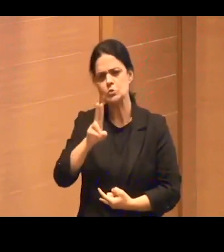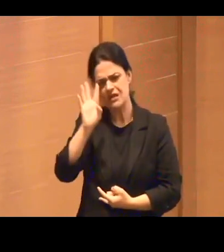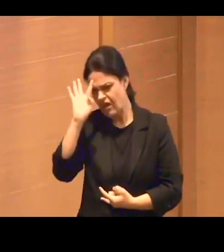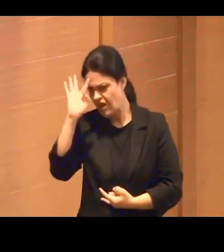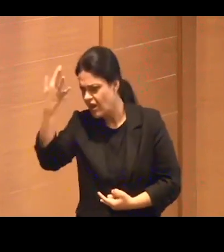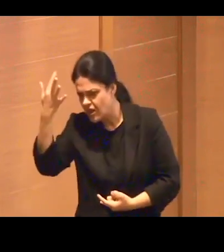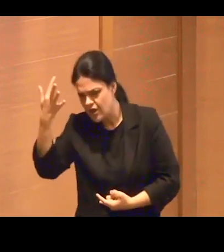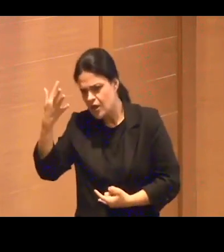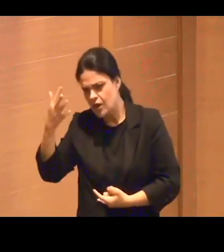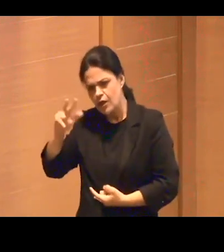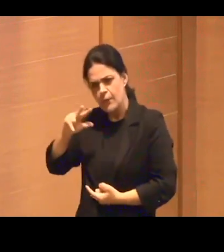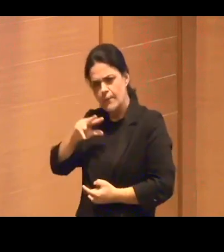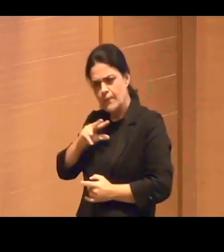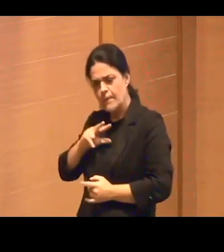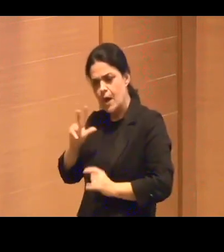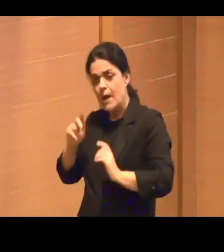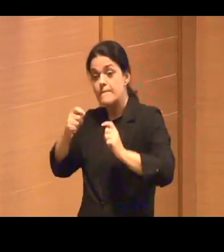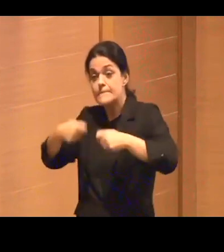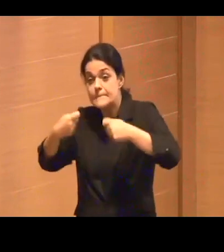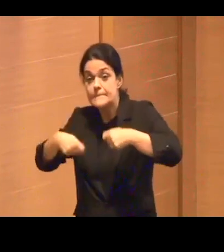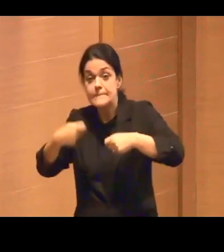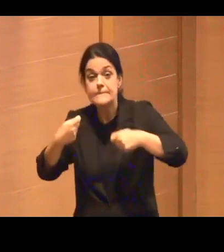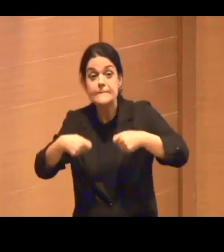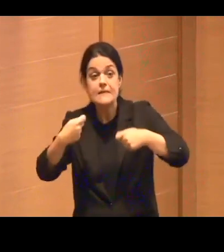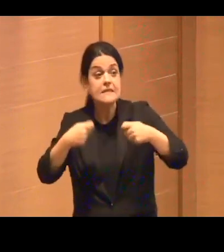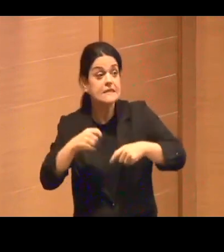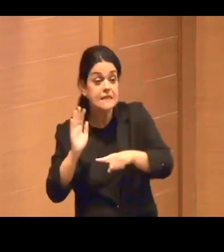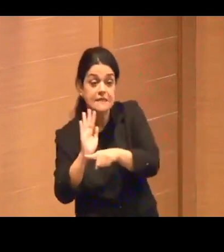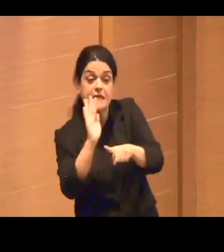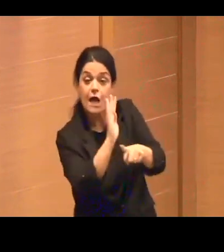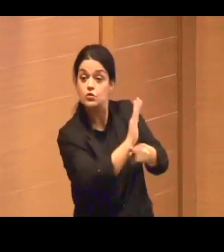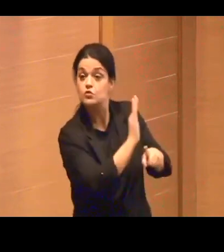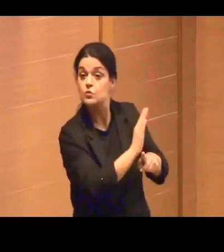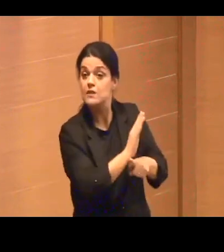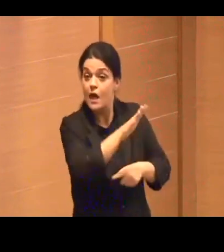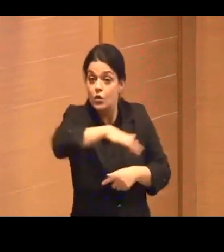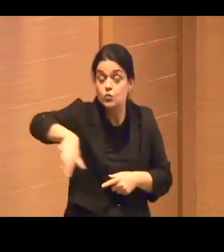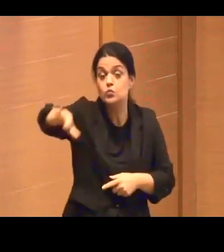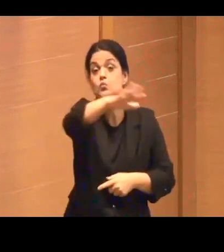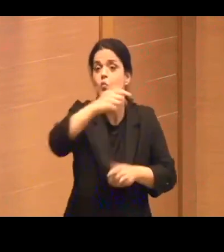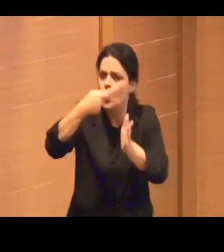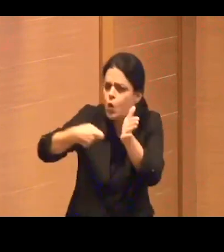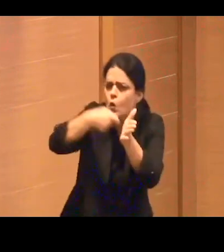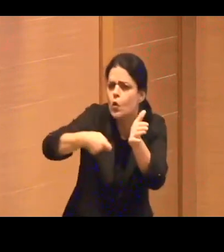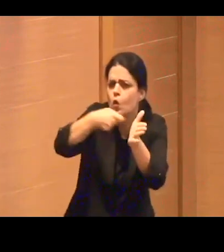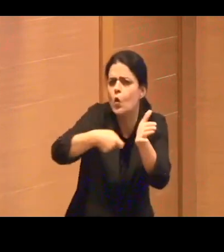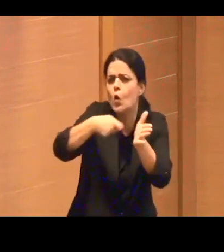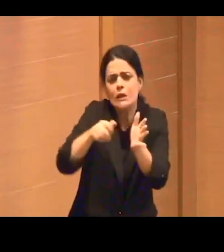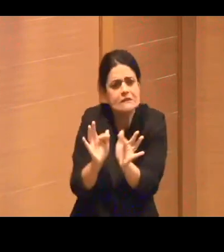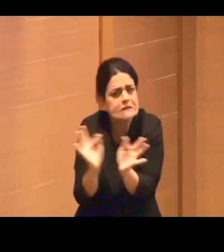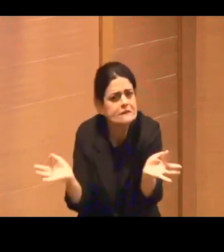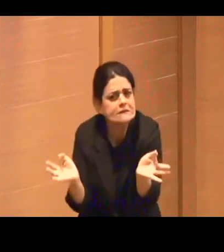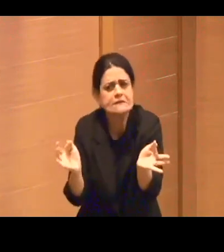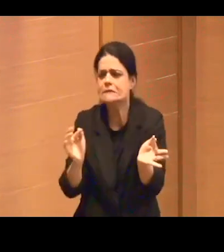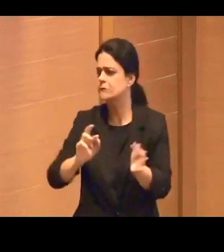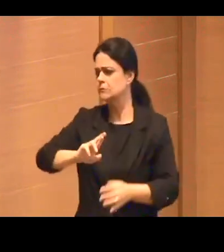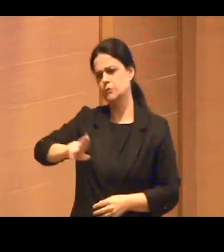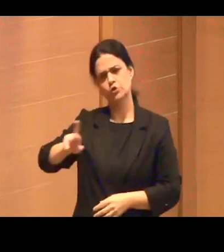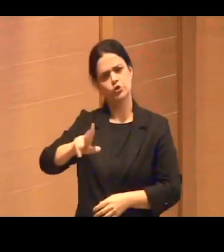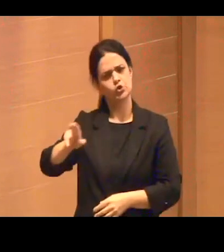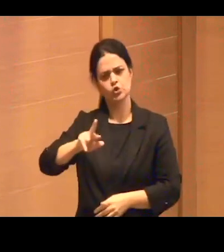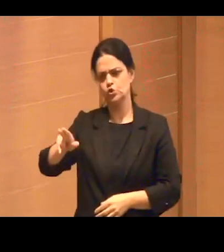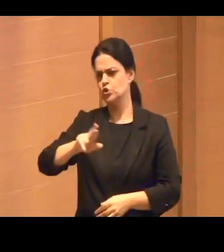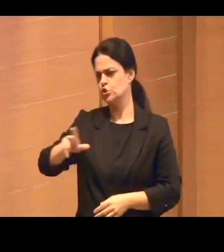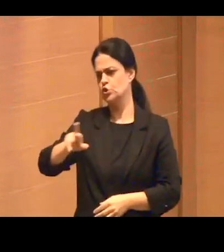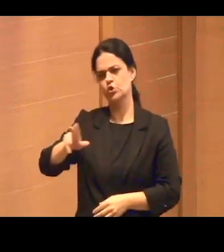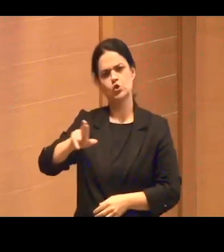Ou seja, precisam nos ajudar nessa batalha que não é uma batalha simples, sabemos. e aí